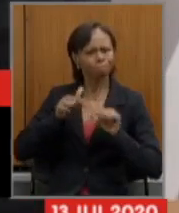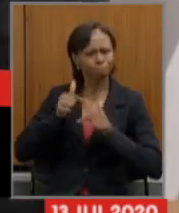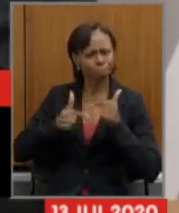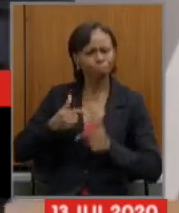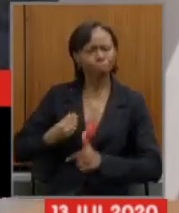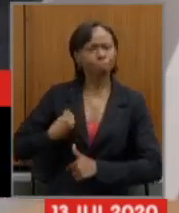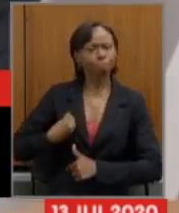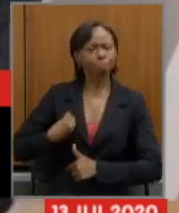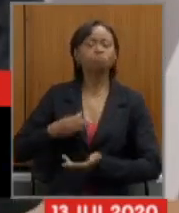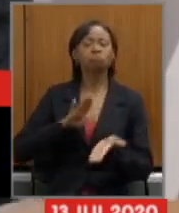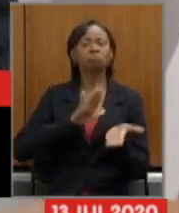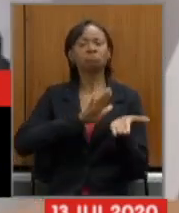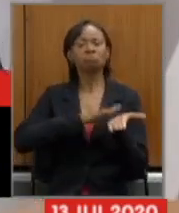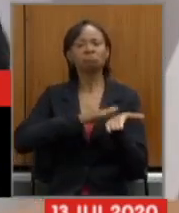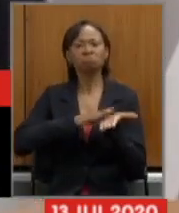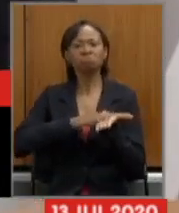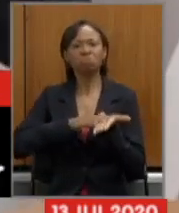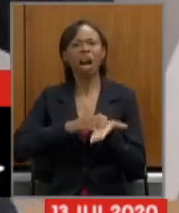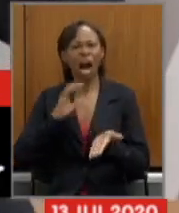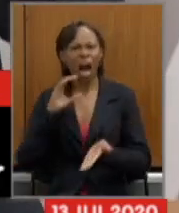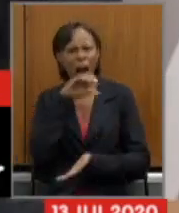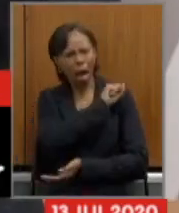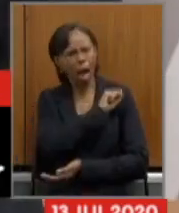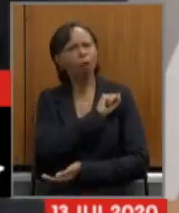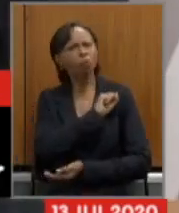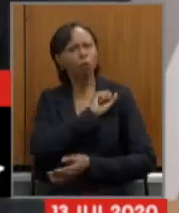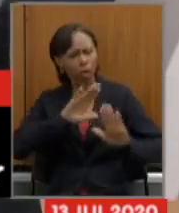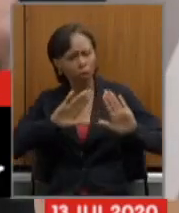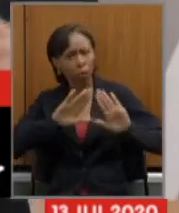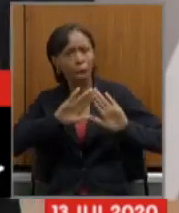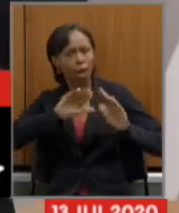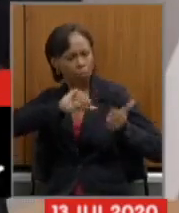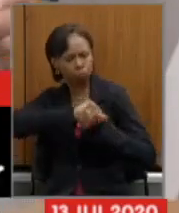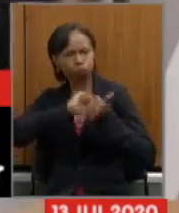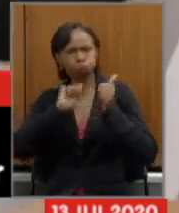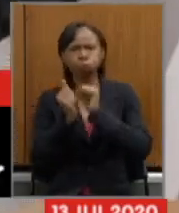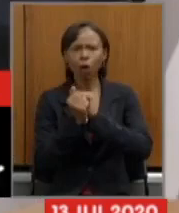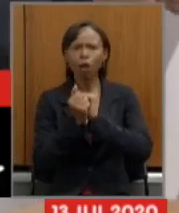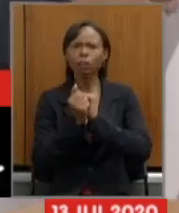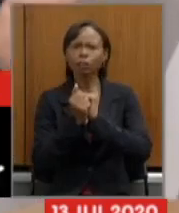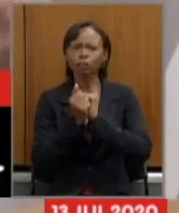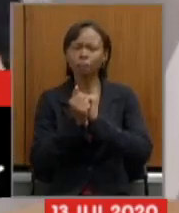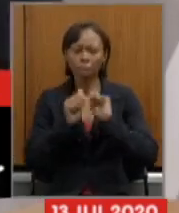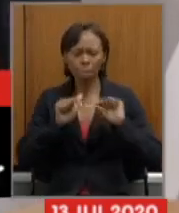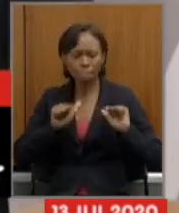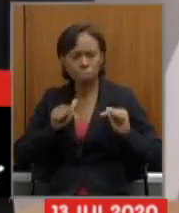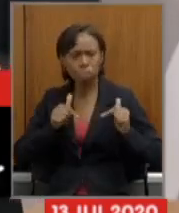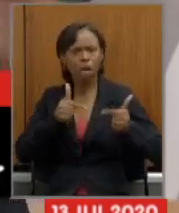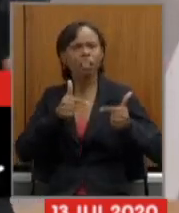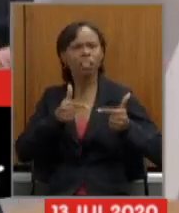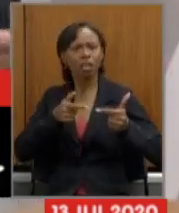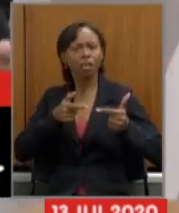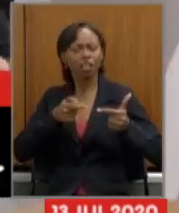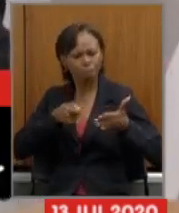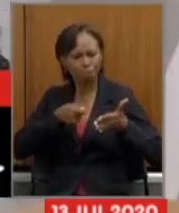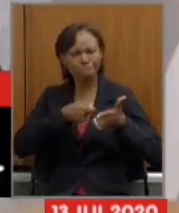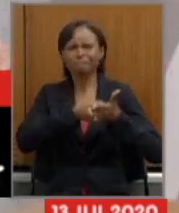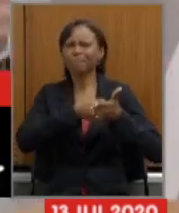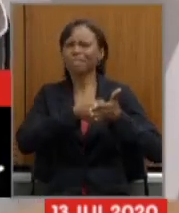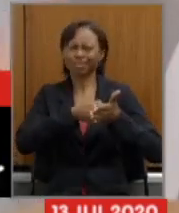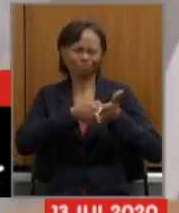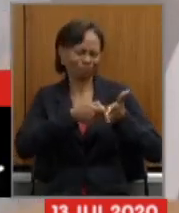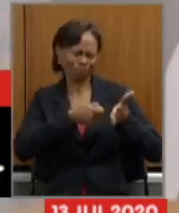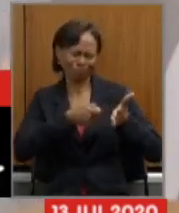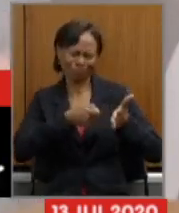é de se aplaudir a velocidade com que a Assembleia se reinventou para enfrentar eu odeio esse termo